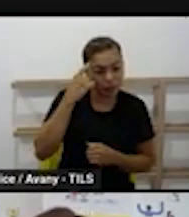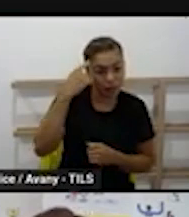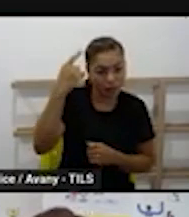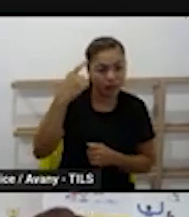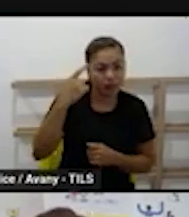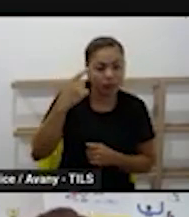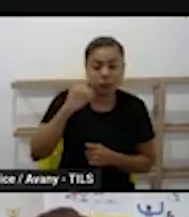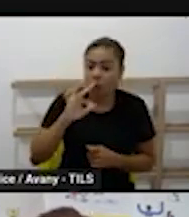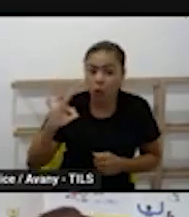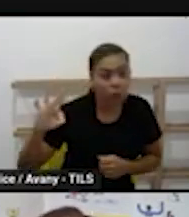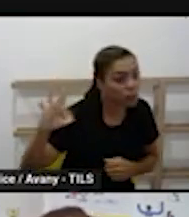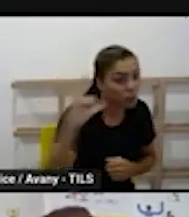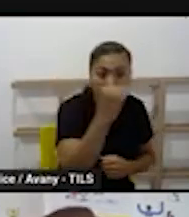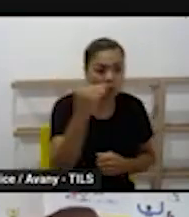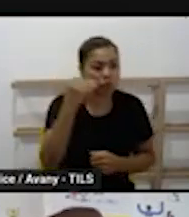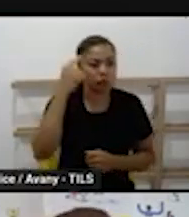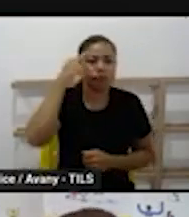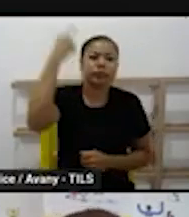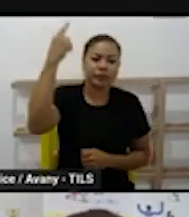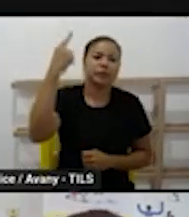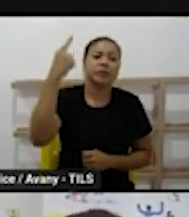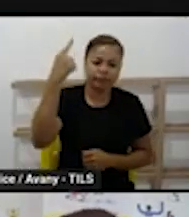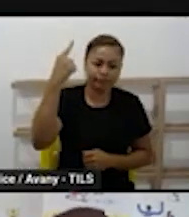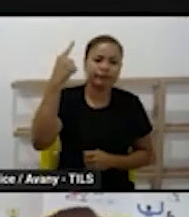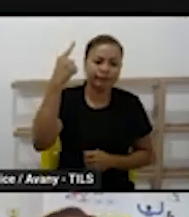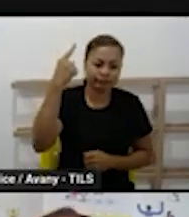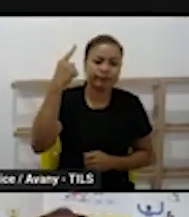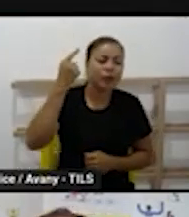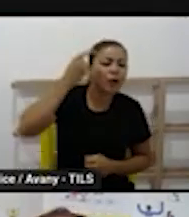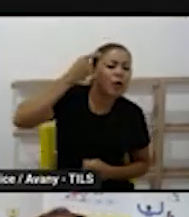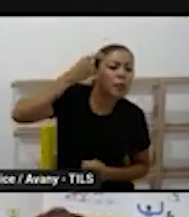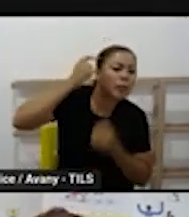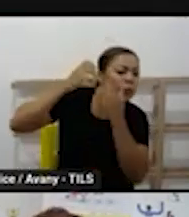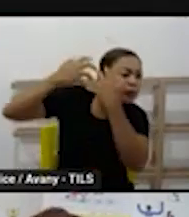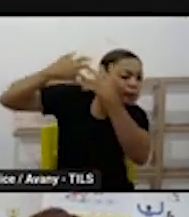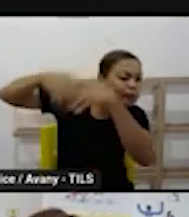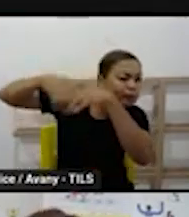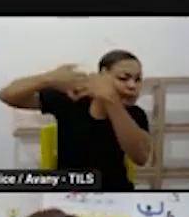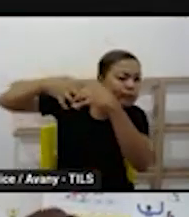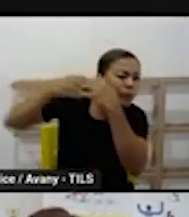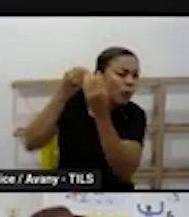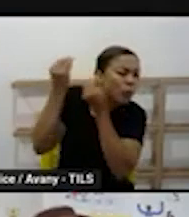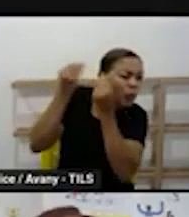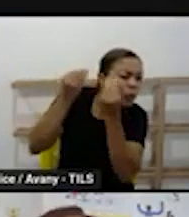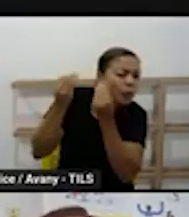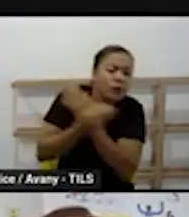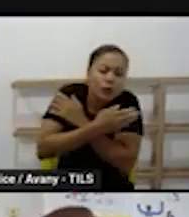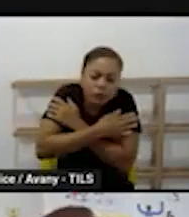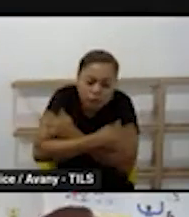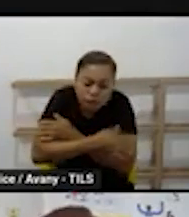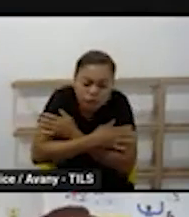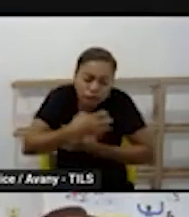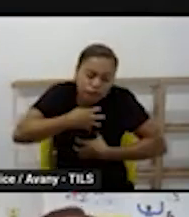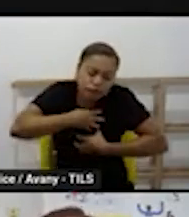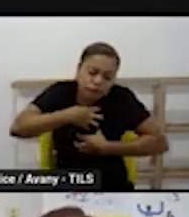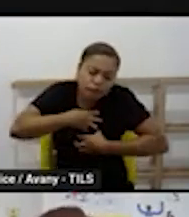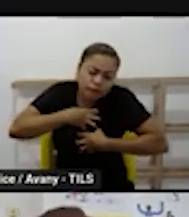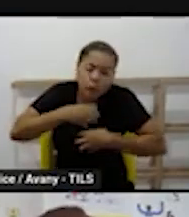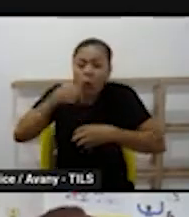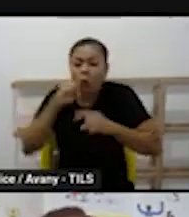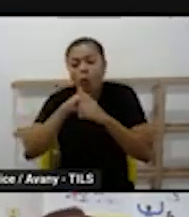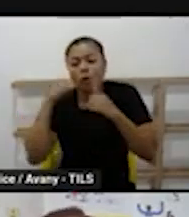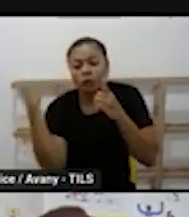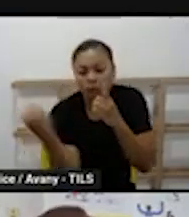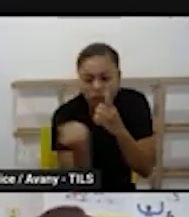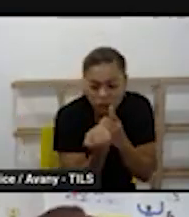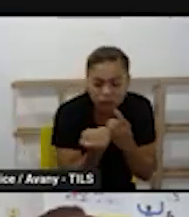as dimensões. A gente tem que pensar na dimensão cognitiva, na dimensão afetiva, na social, na relacional,